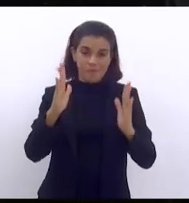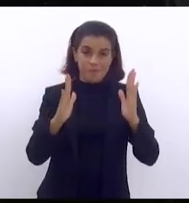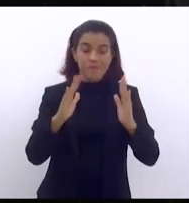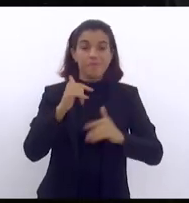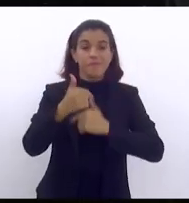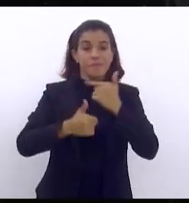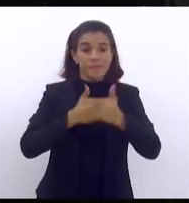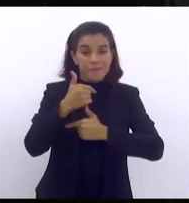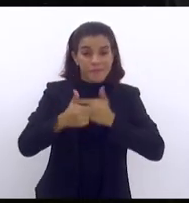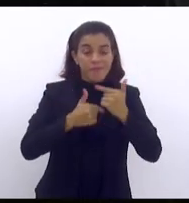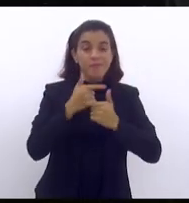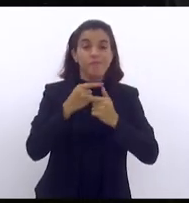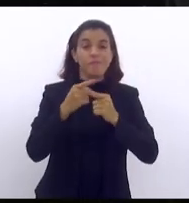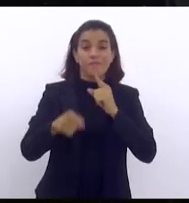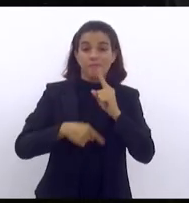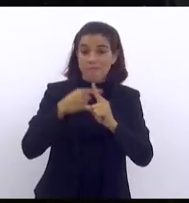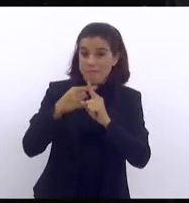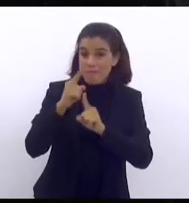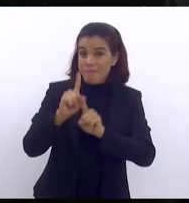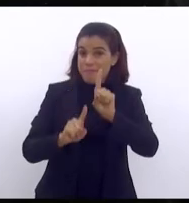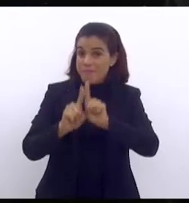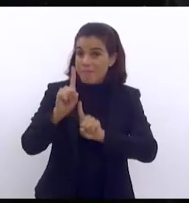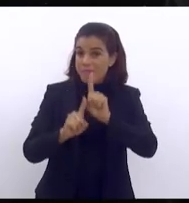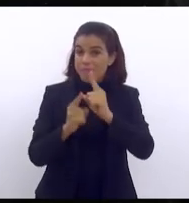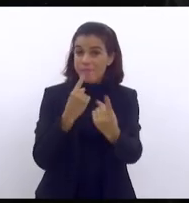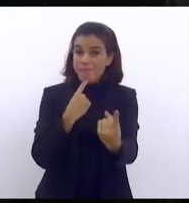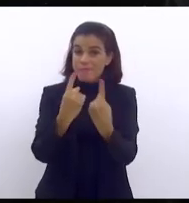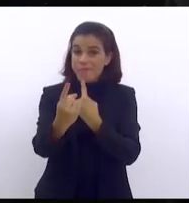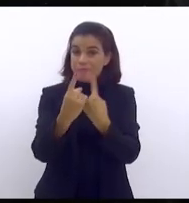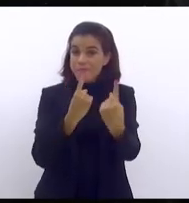projeto e na licitação da linha vermelha